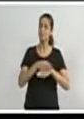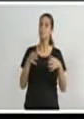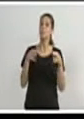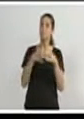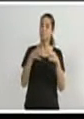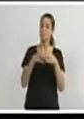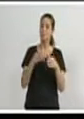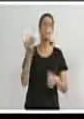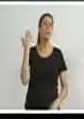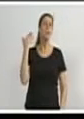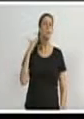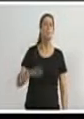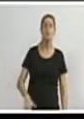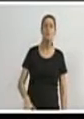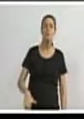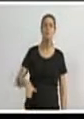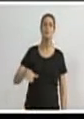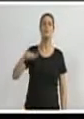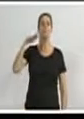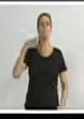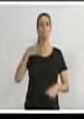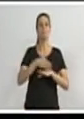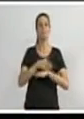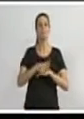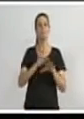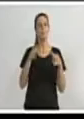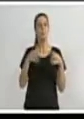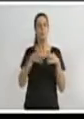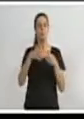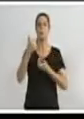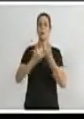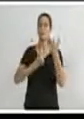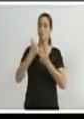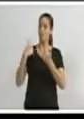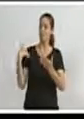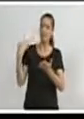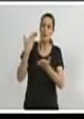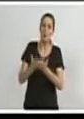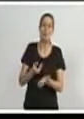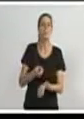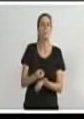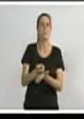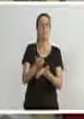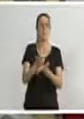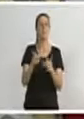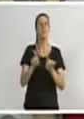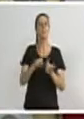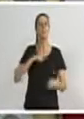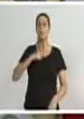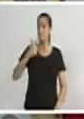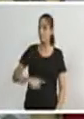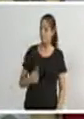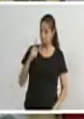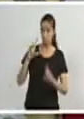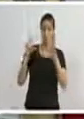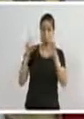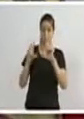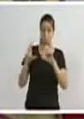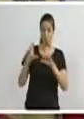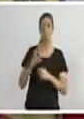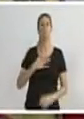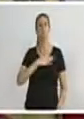início, desde criança, participaram desse time, e hoje ainda estão lá. Também tem mais uma foto, né, Ari? Gostaria de